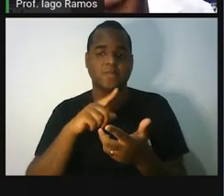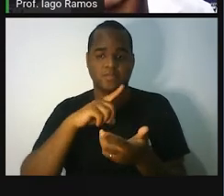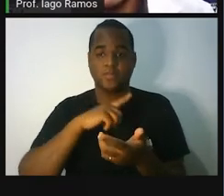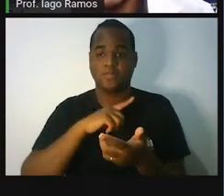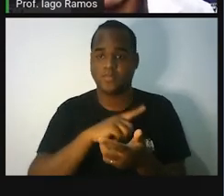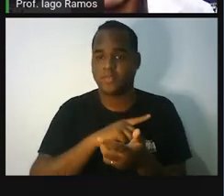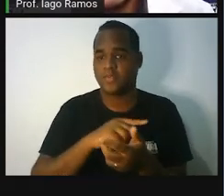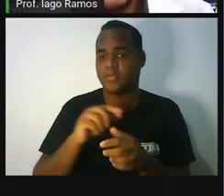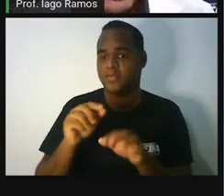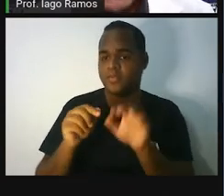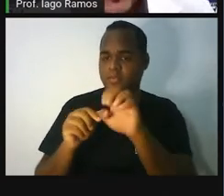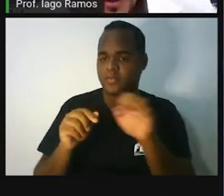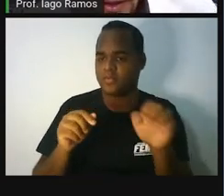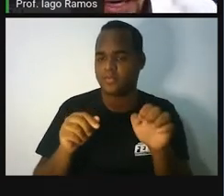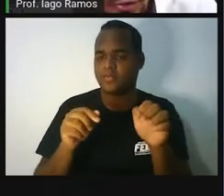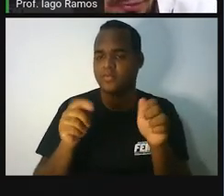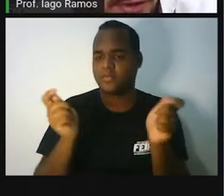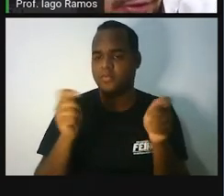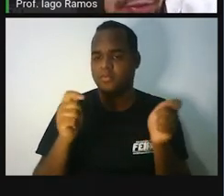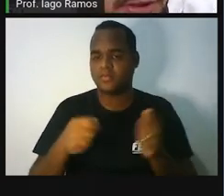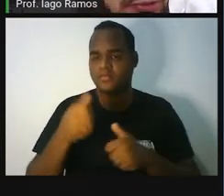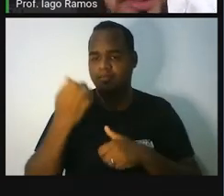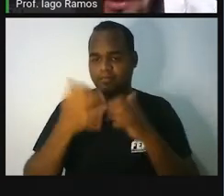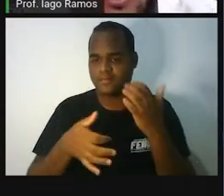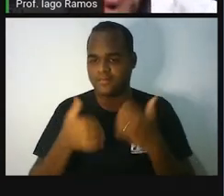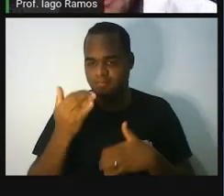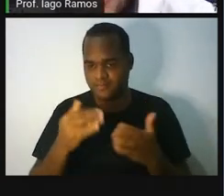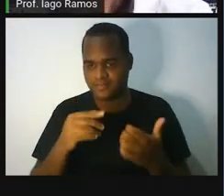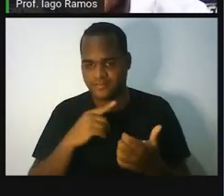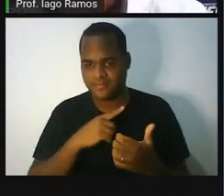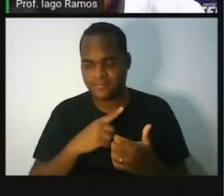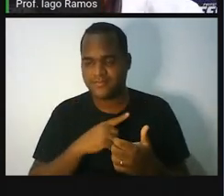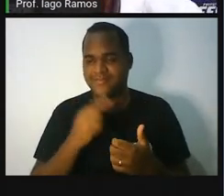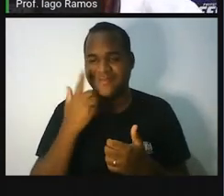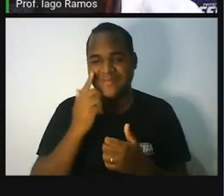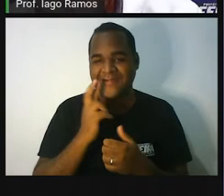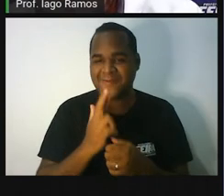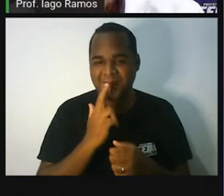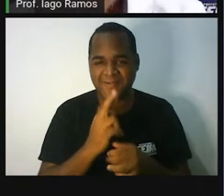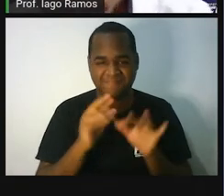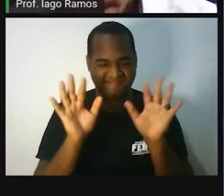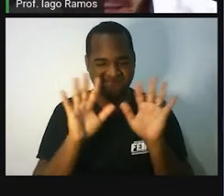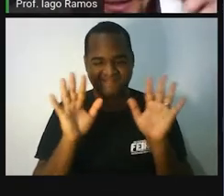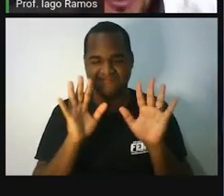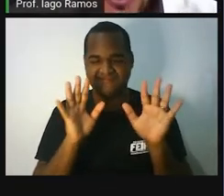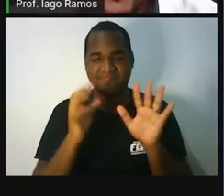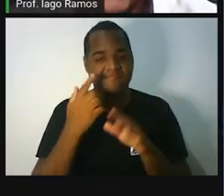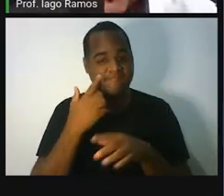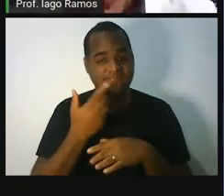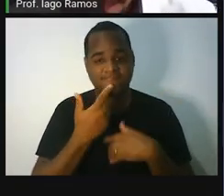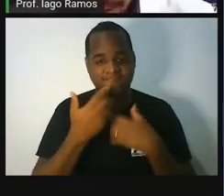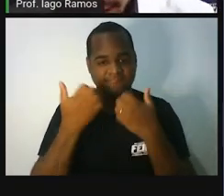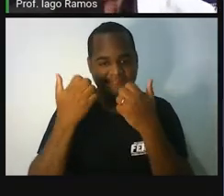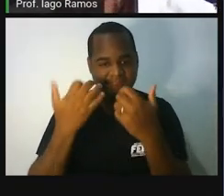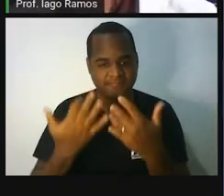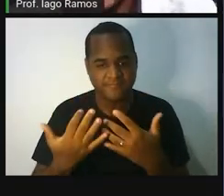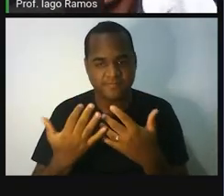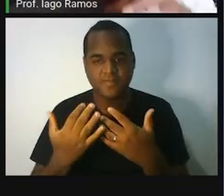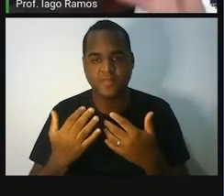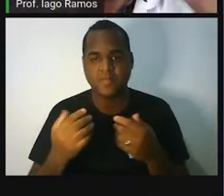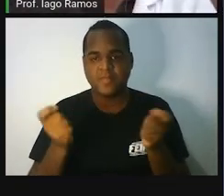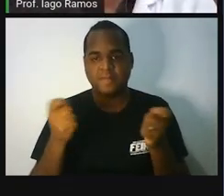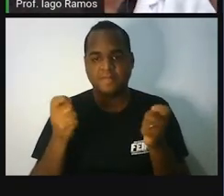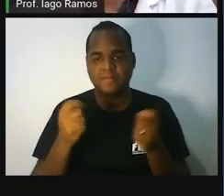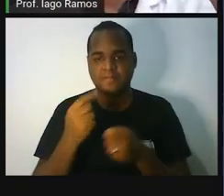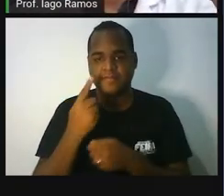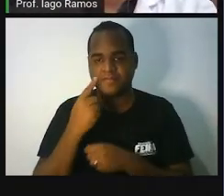que os pratos fiquem equilibrados? Acompanha comigo, eu não vou te dar resposta. Mas, digamos que